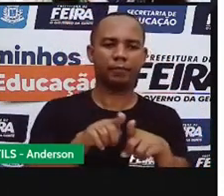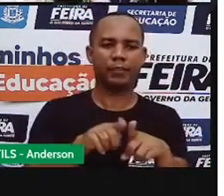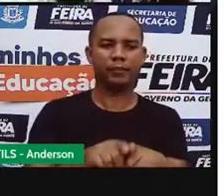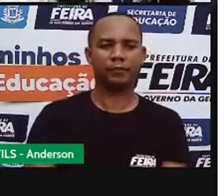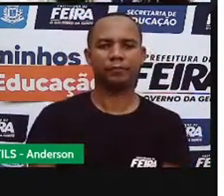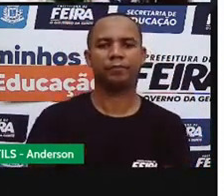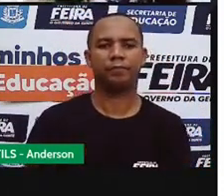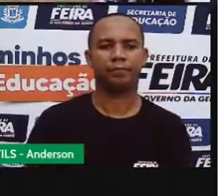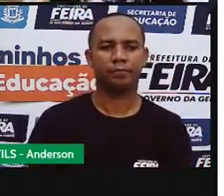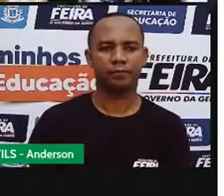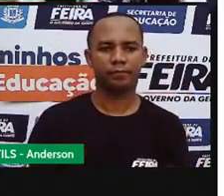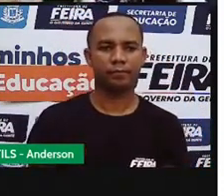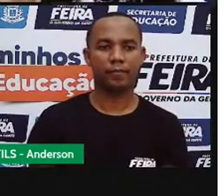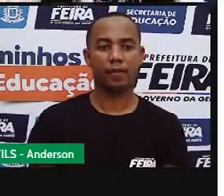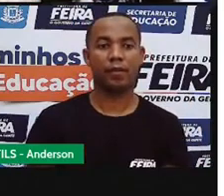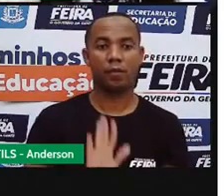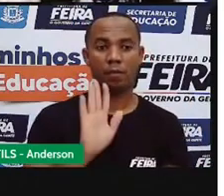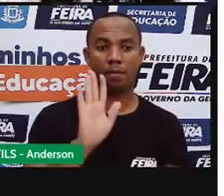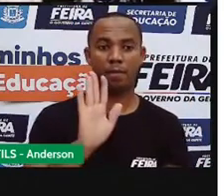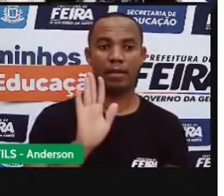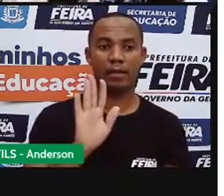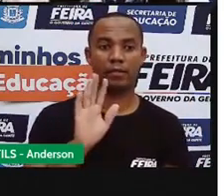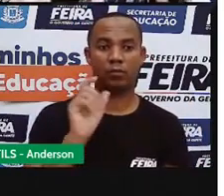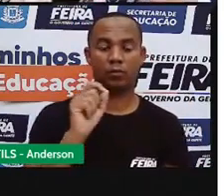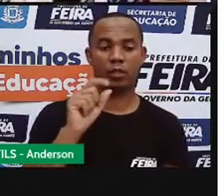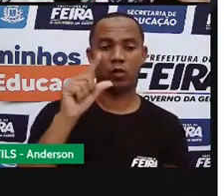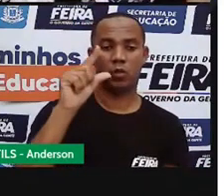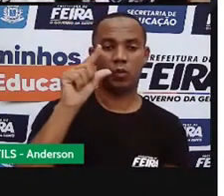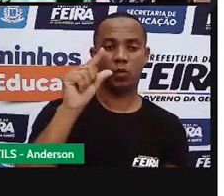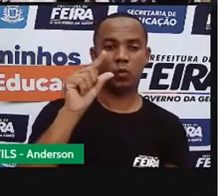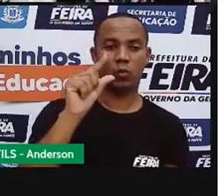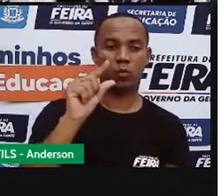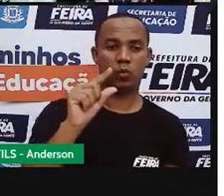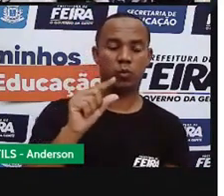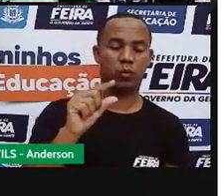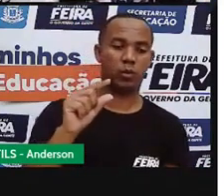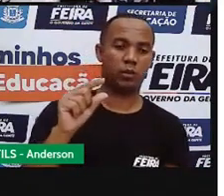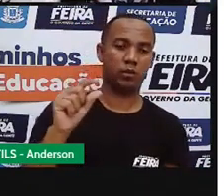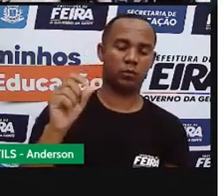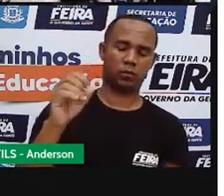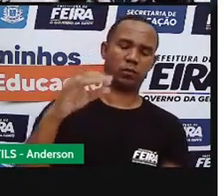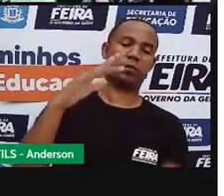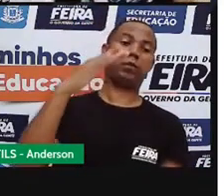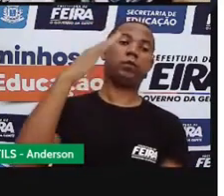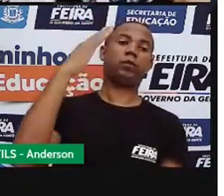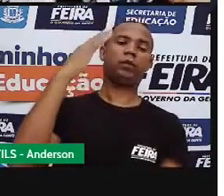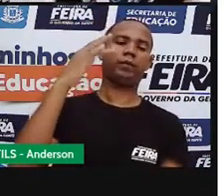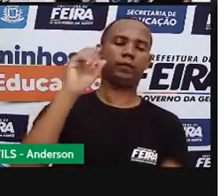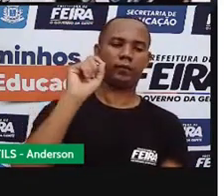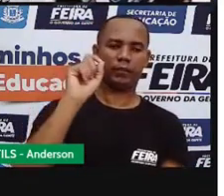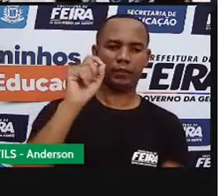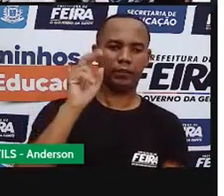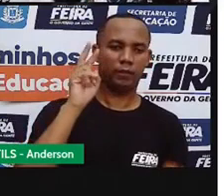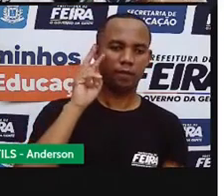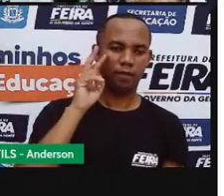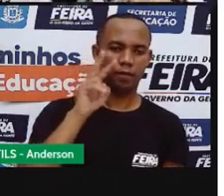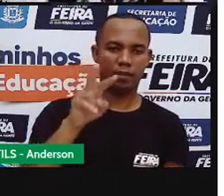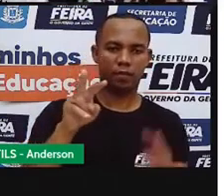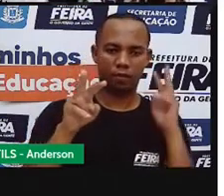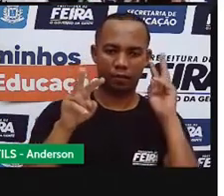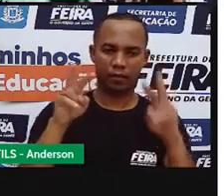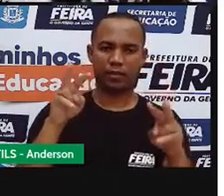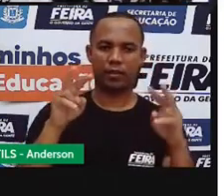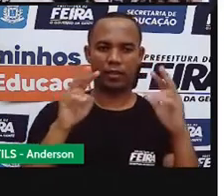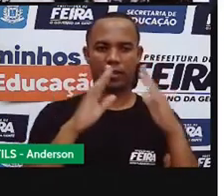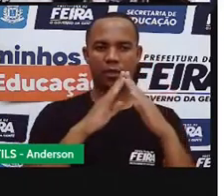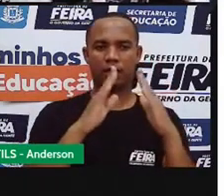Isso vai diminuindo o poder que as pessoas podem ter de enxergar dentro do carro. E